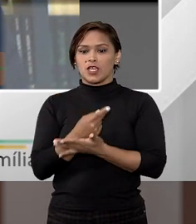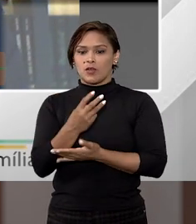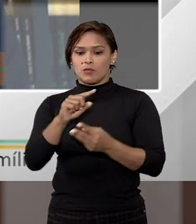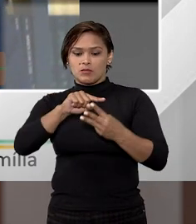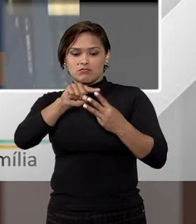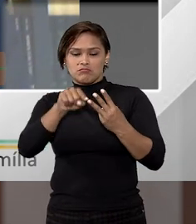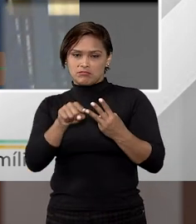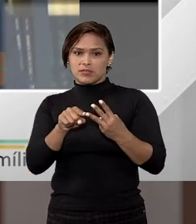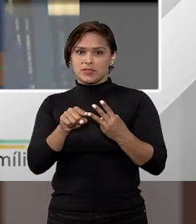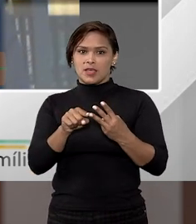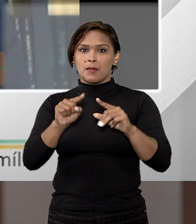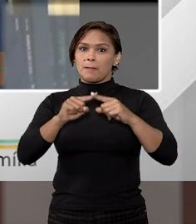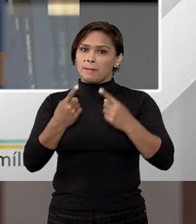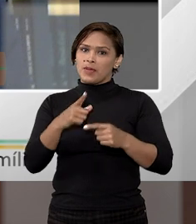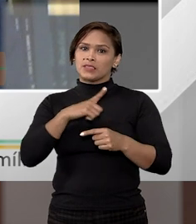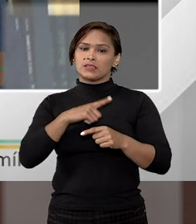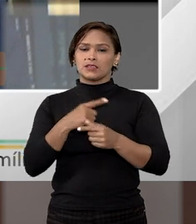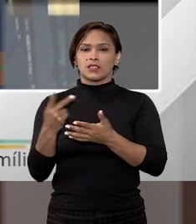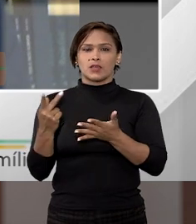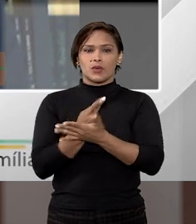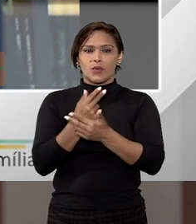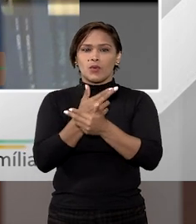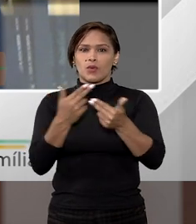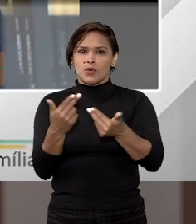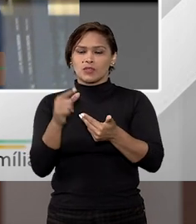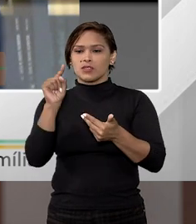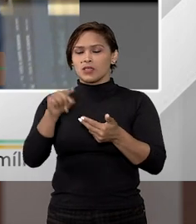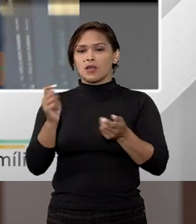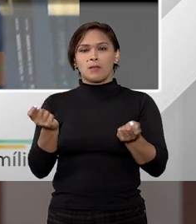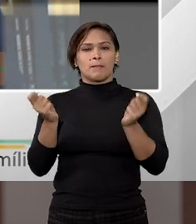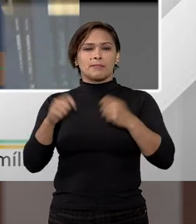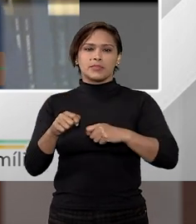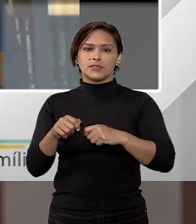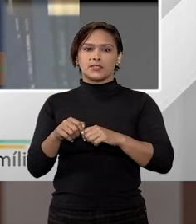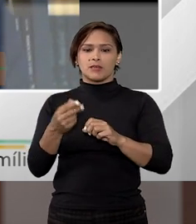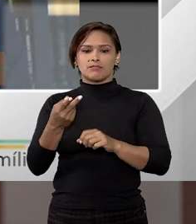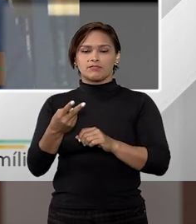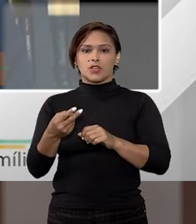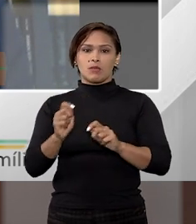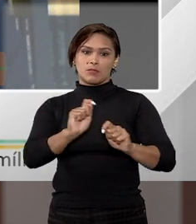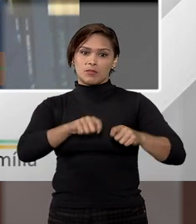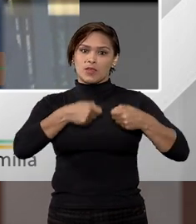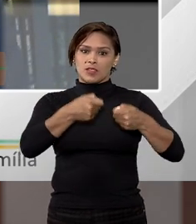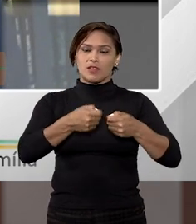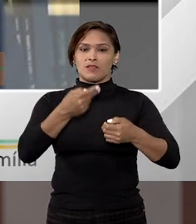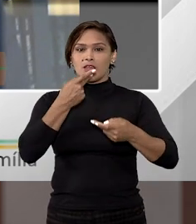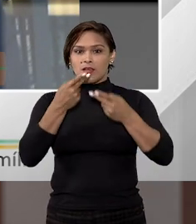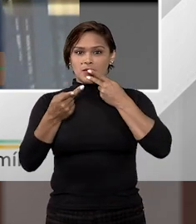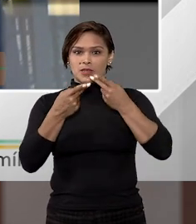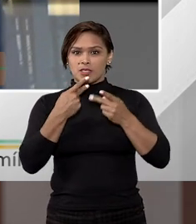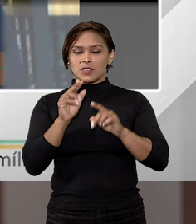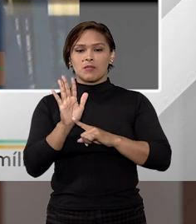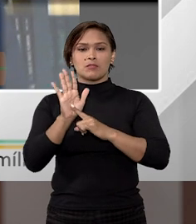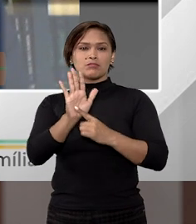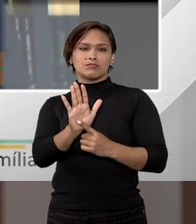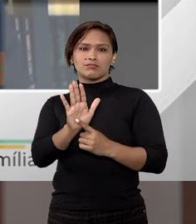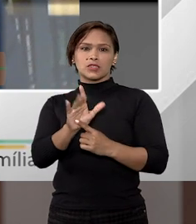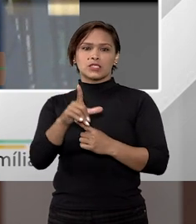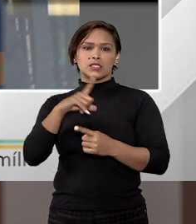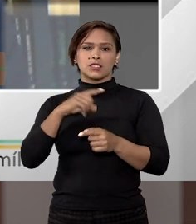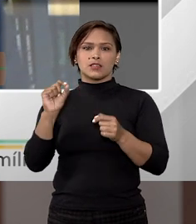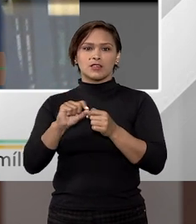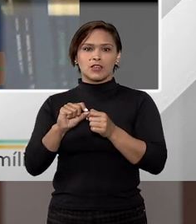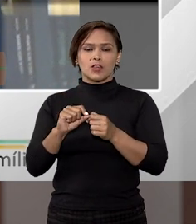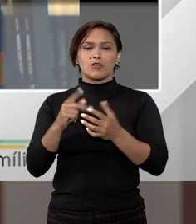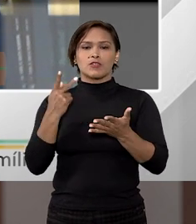hipóteses. Contudo, existem situações em que eu posso, por exemplo, me defender de uma alegação dessa, demonstrando que eu